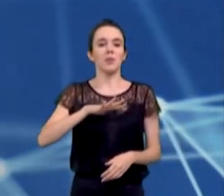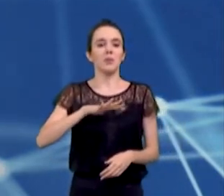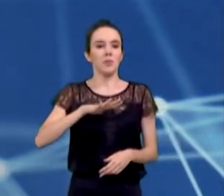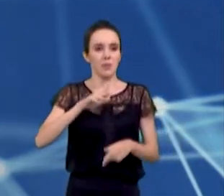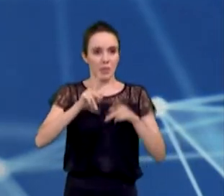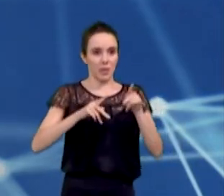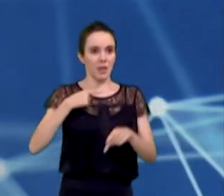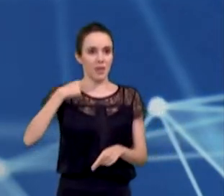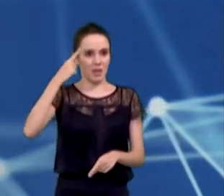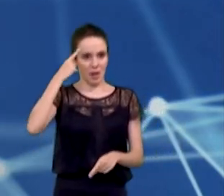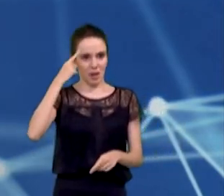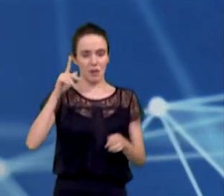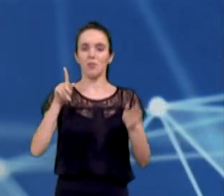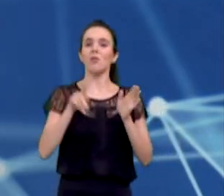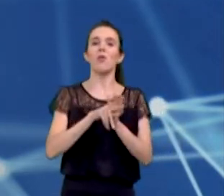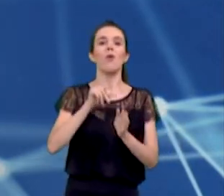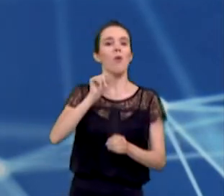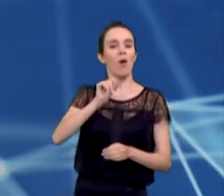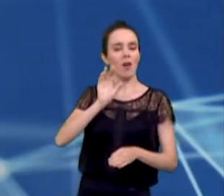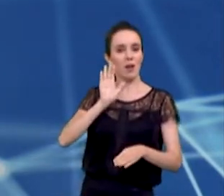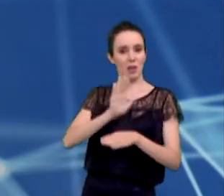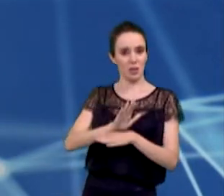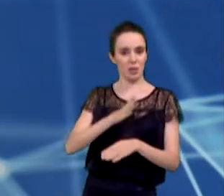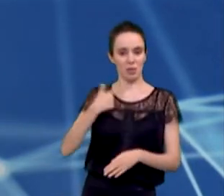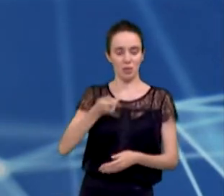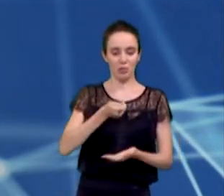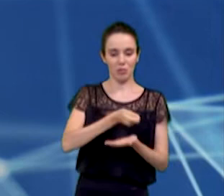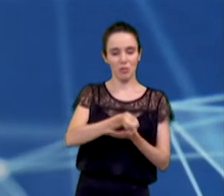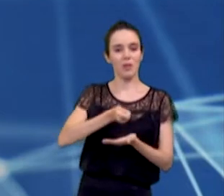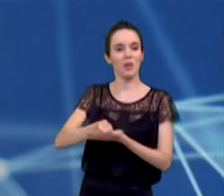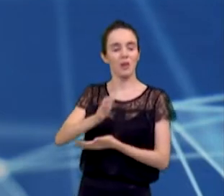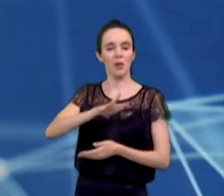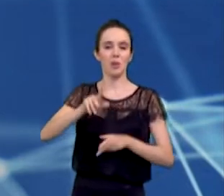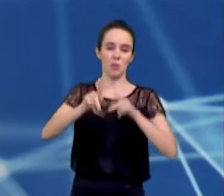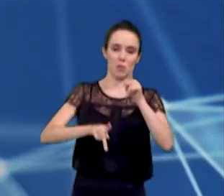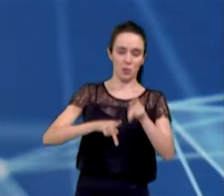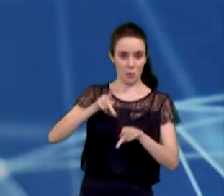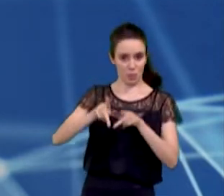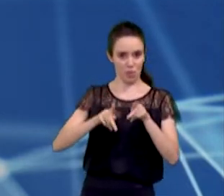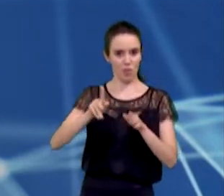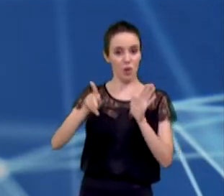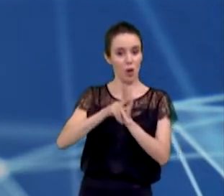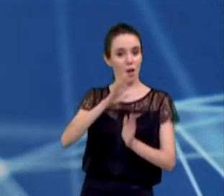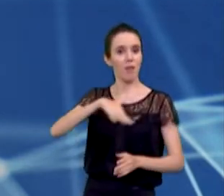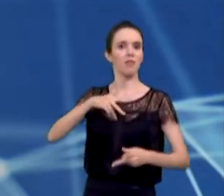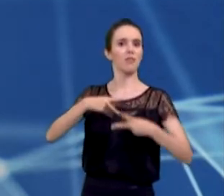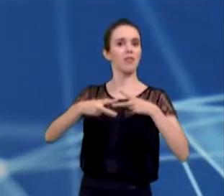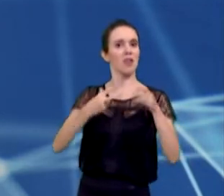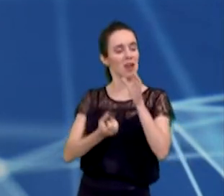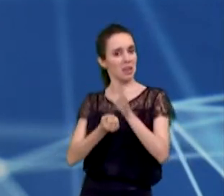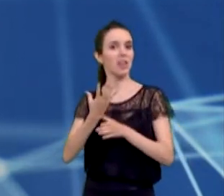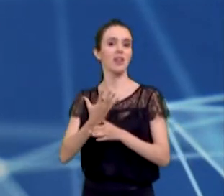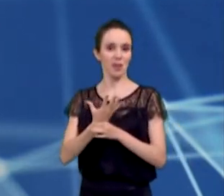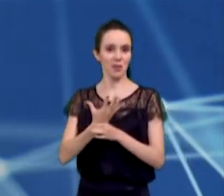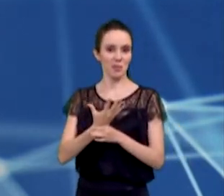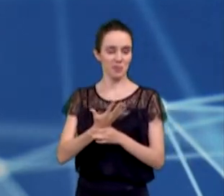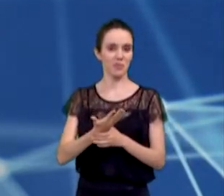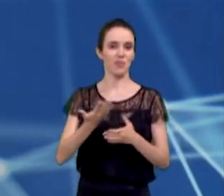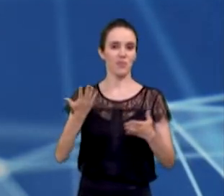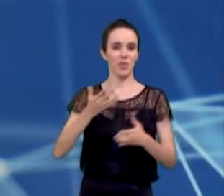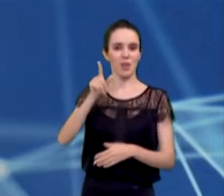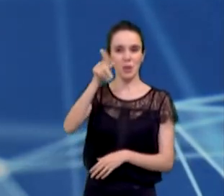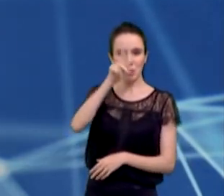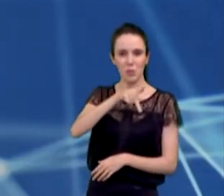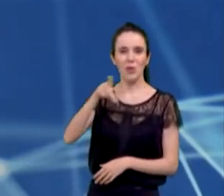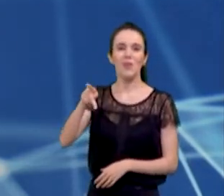a moeda local, a moeda social, retomar o auxílio para aqueles que mais precisam. Vamos ajudar as categorias mais afetadas por essa crise, como os